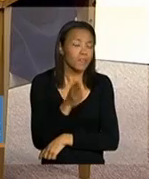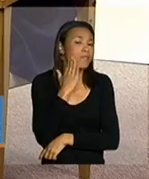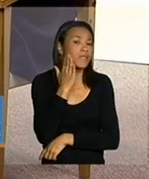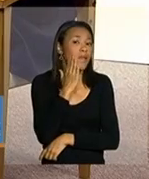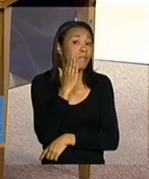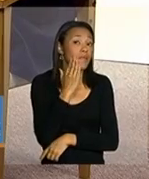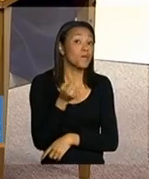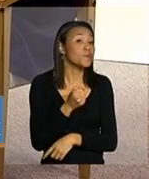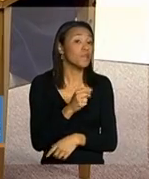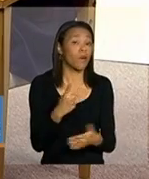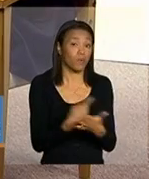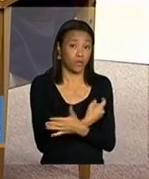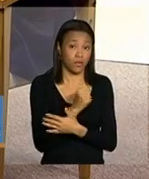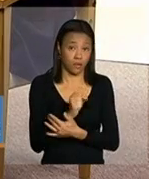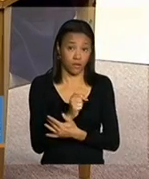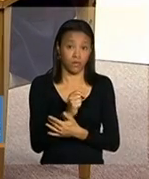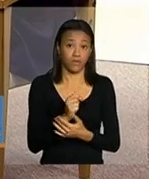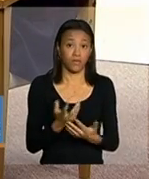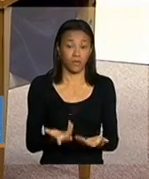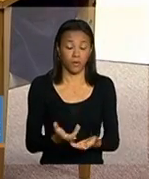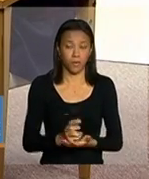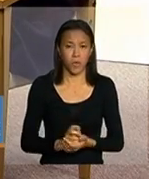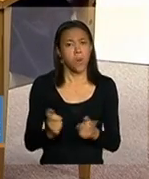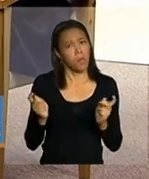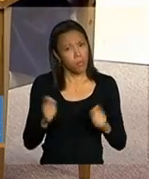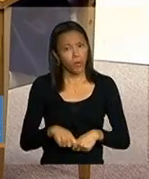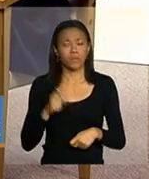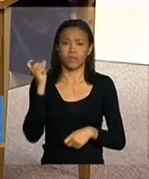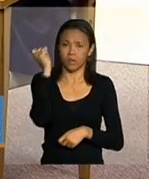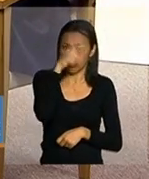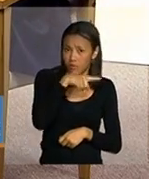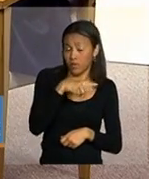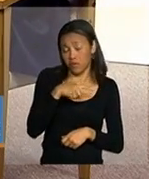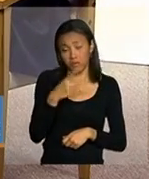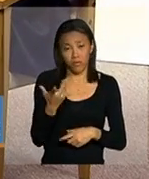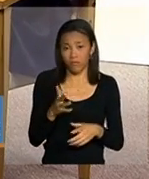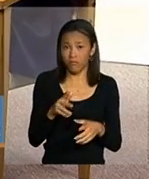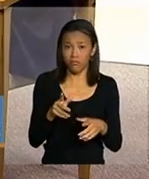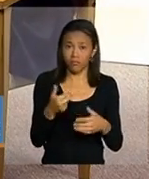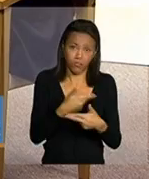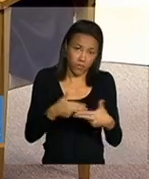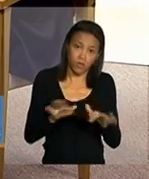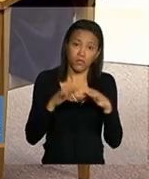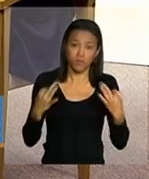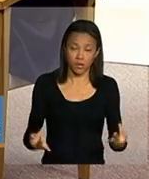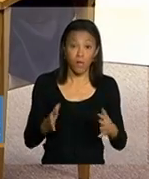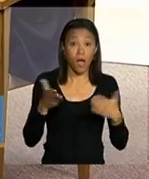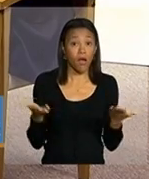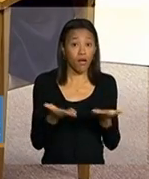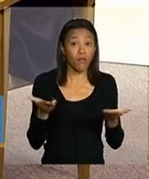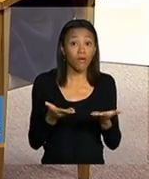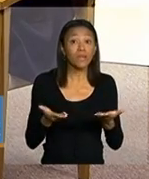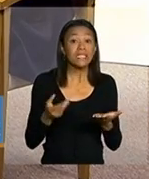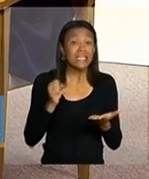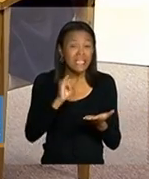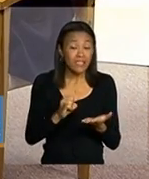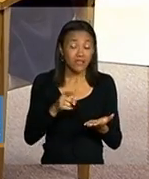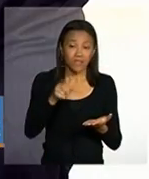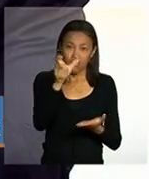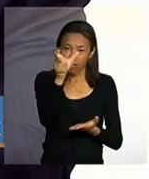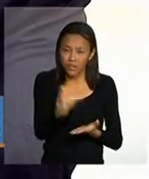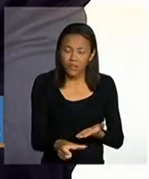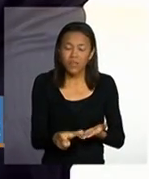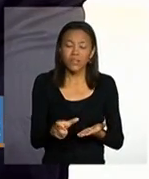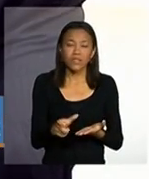são os motivos. Bem pode ser grave pode não ser grave como eu estava dizendo agora com certeza se você num curto